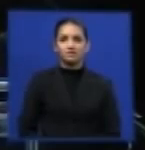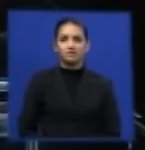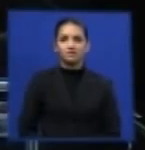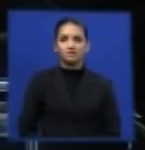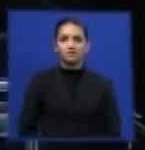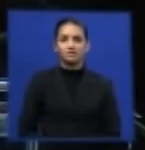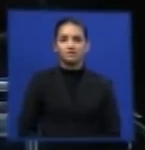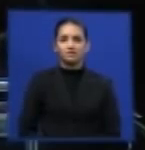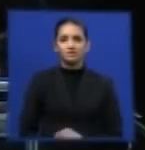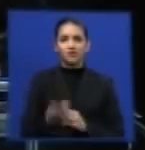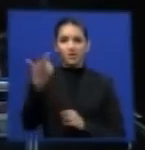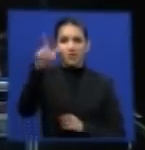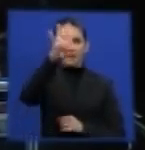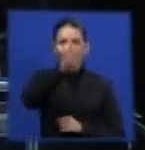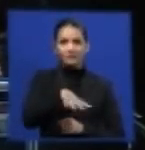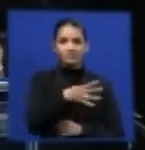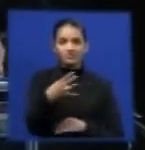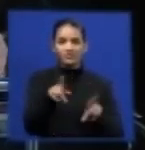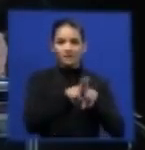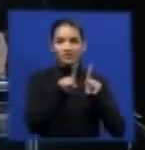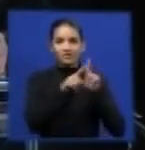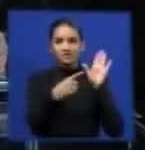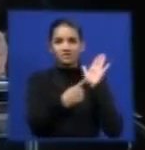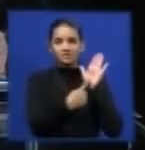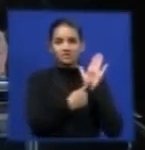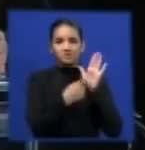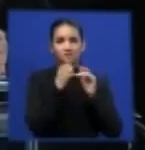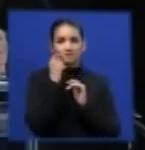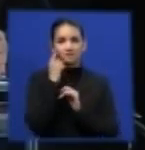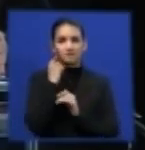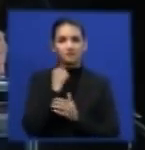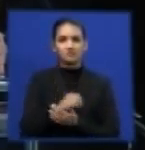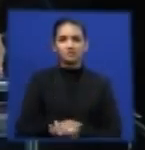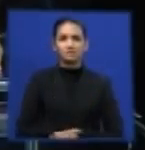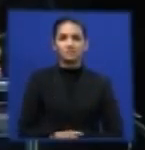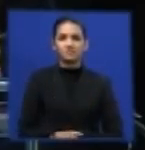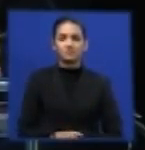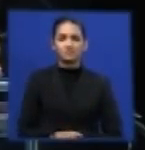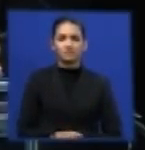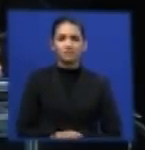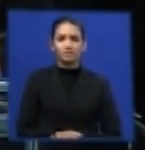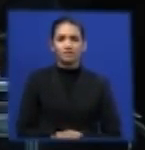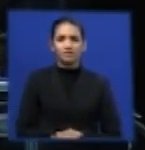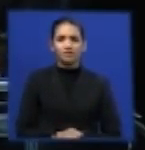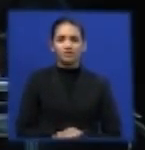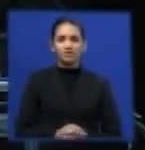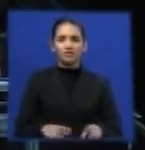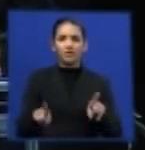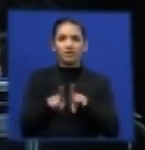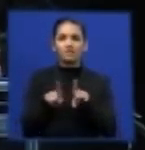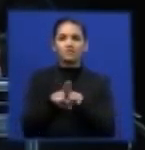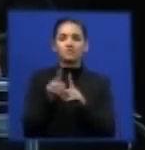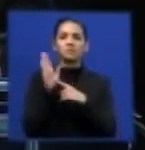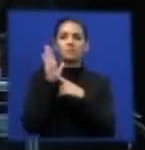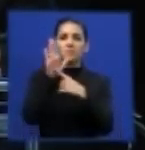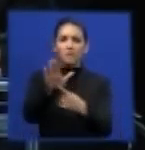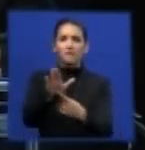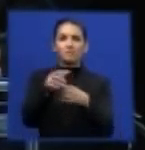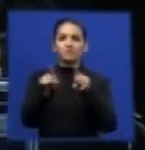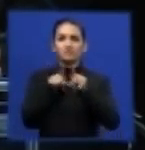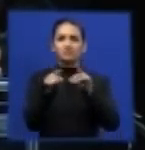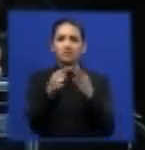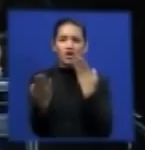Nesse outro gráfico, a questão da recuperação energética, eles também demonstram a